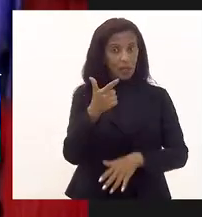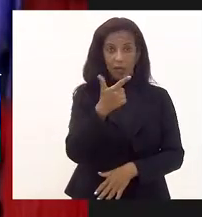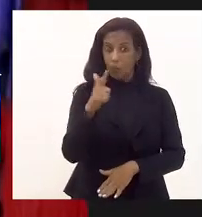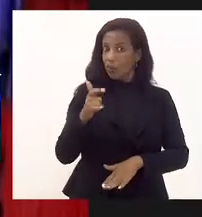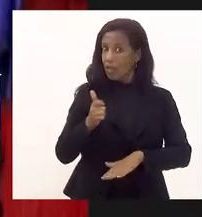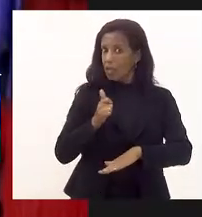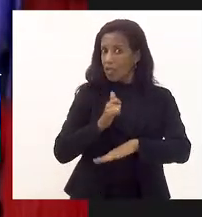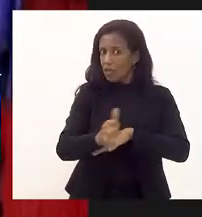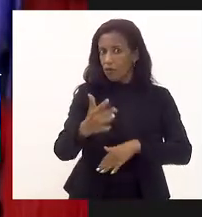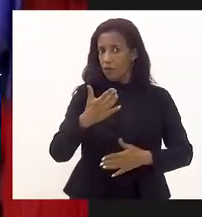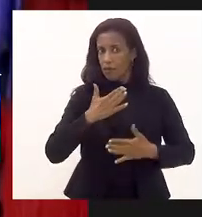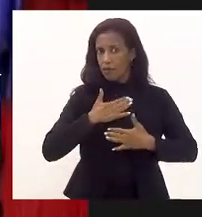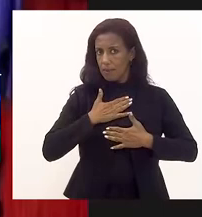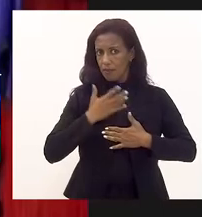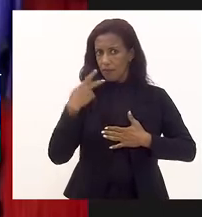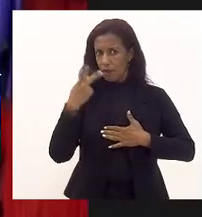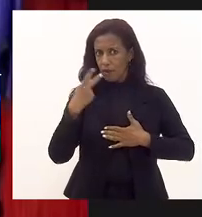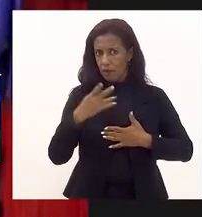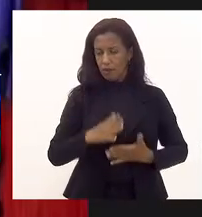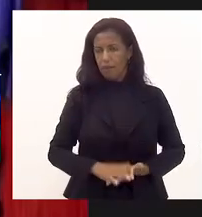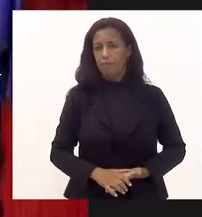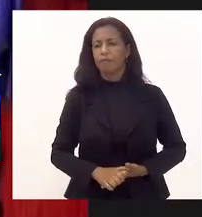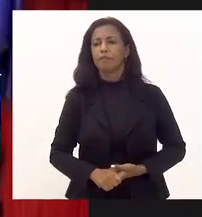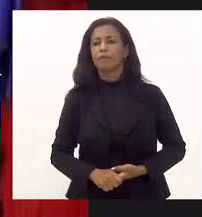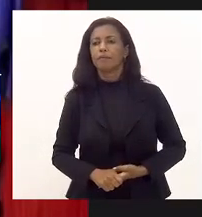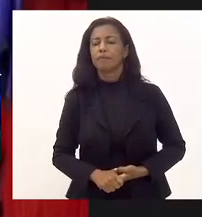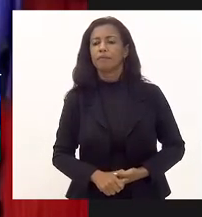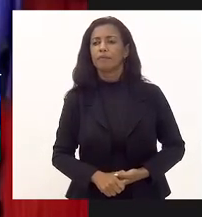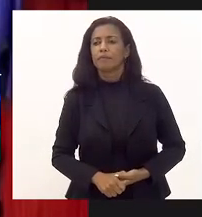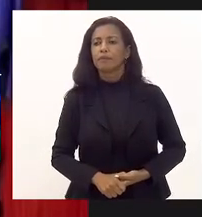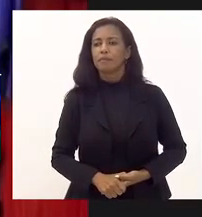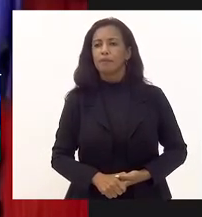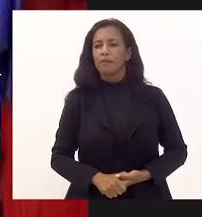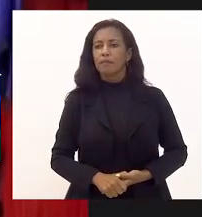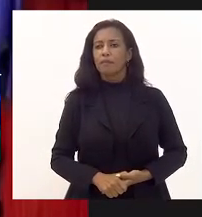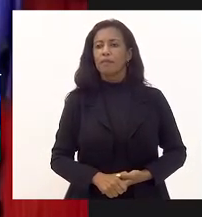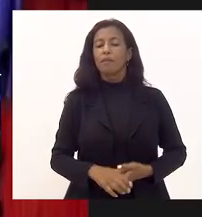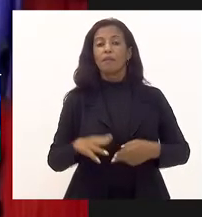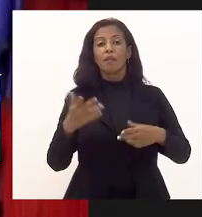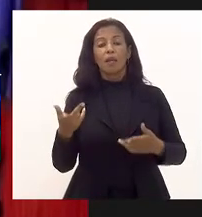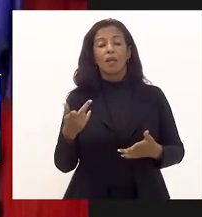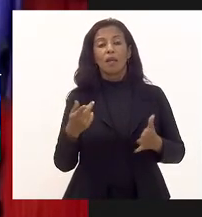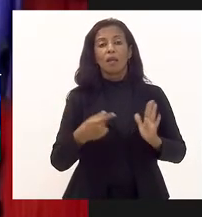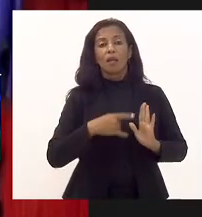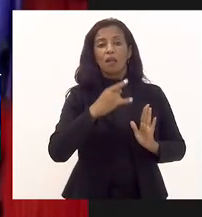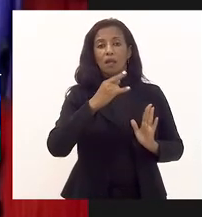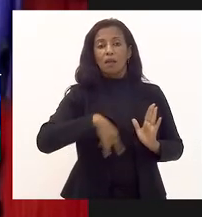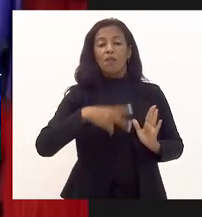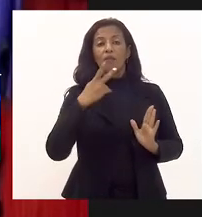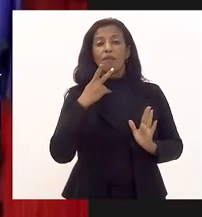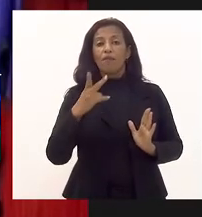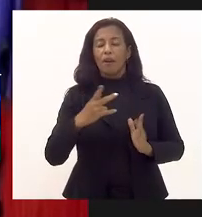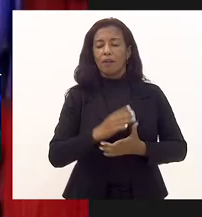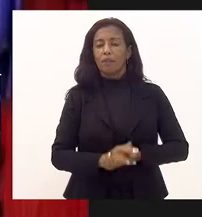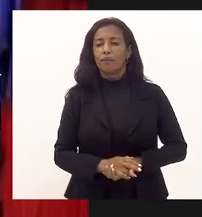equívoco da minha parte. Ok? Então, vamos lá. A notificação do INEA diz o seguinte,